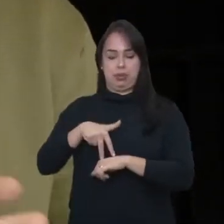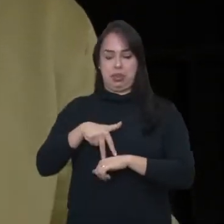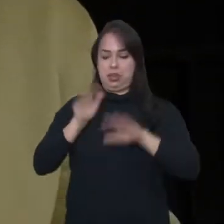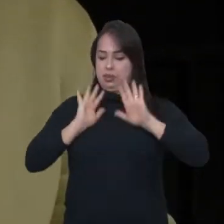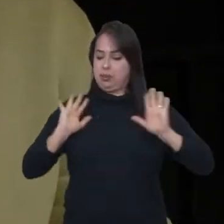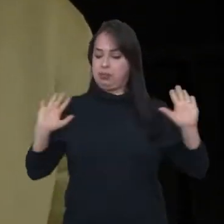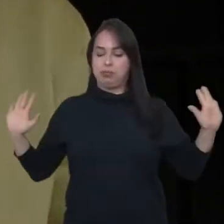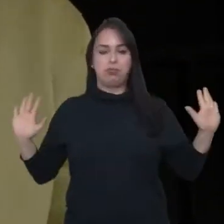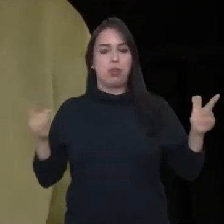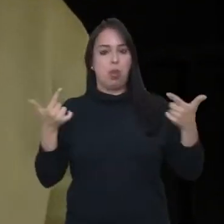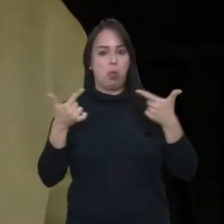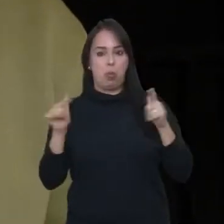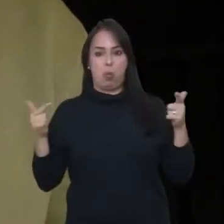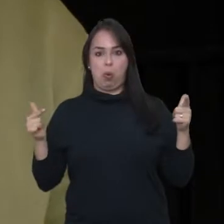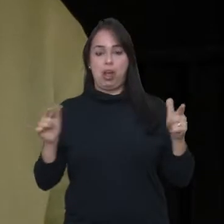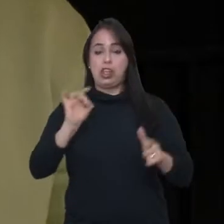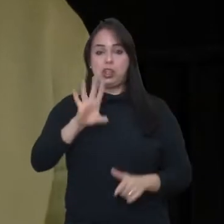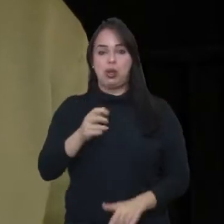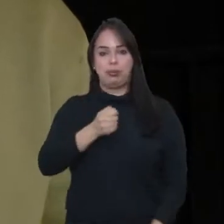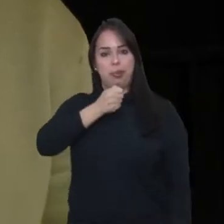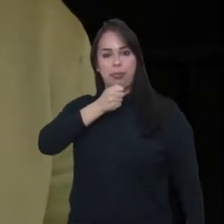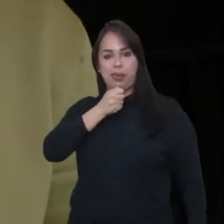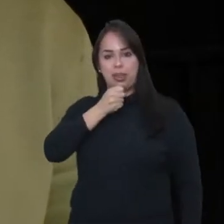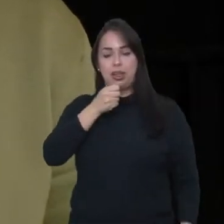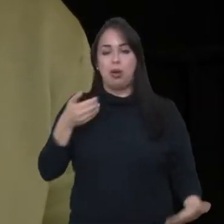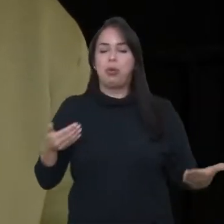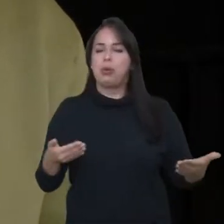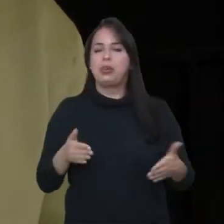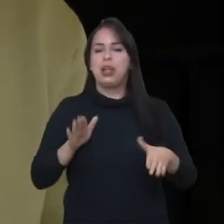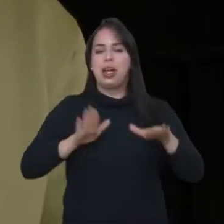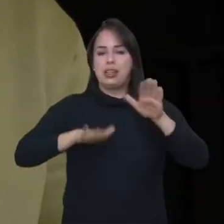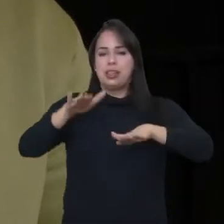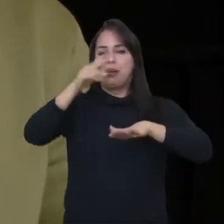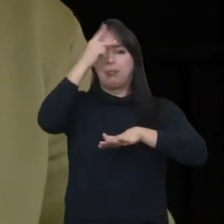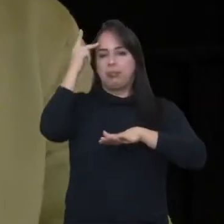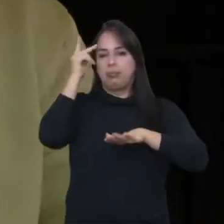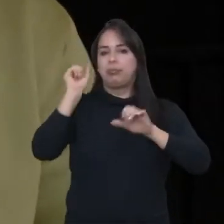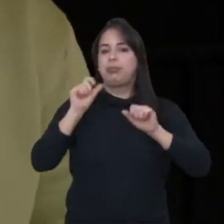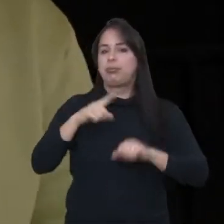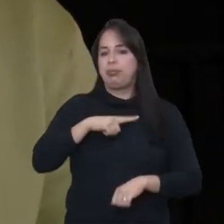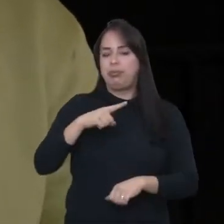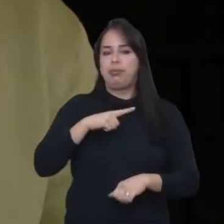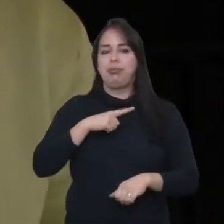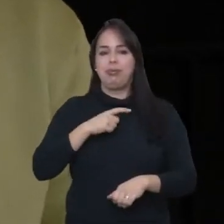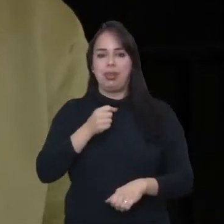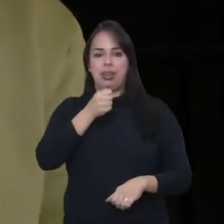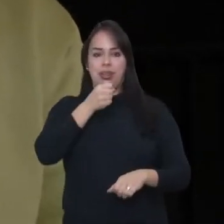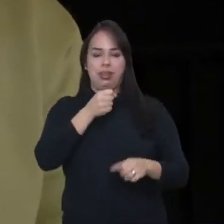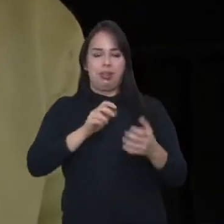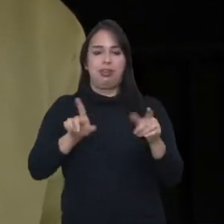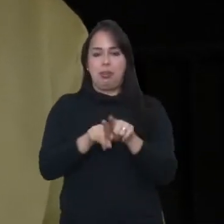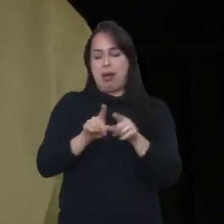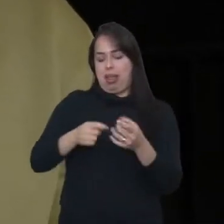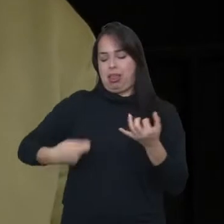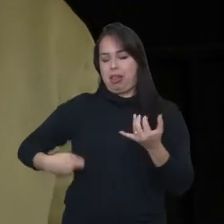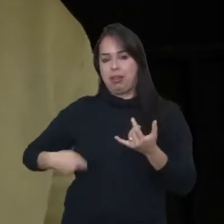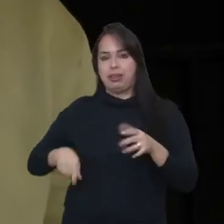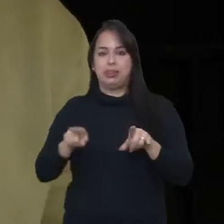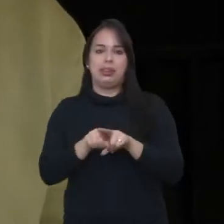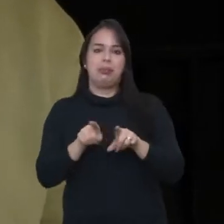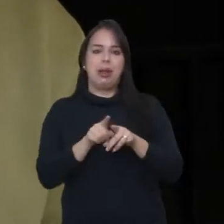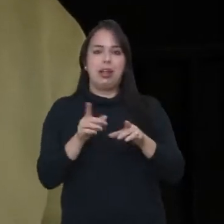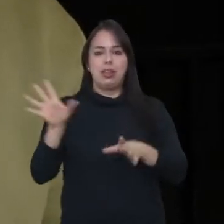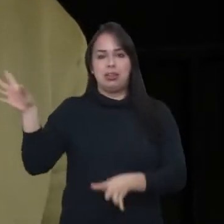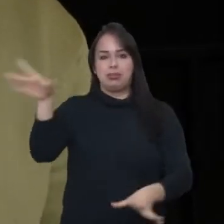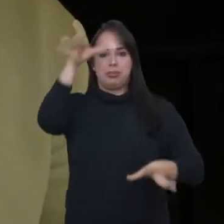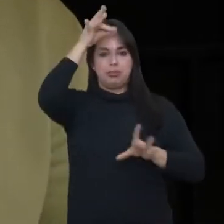outras coisas a não ser o microfone, né? Hoje em dia a gente releva um pouquinho mais tanto que tem muito comediante que usa instrumento musical, faz até